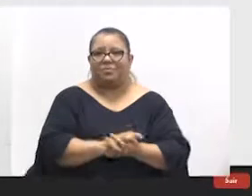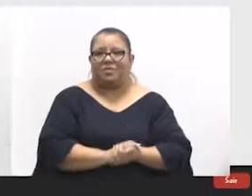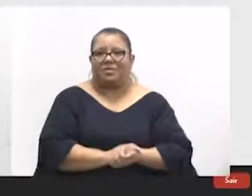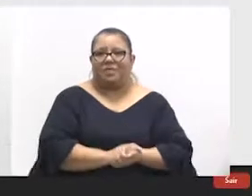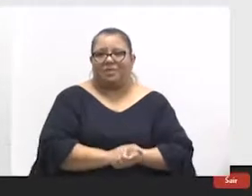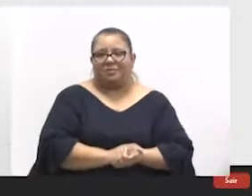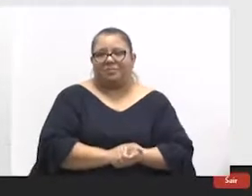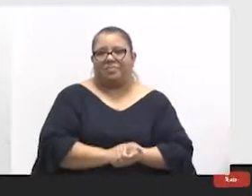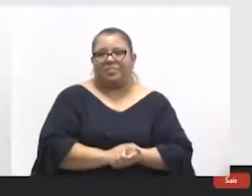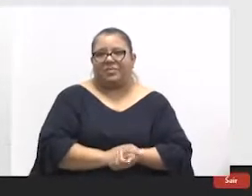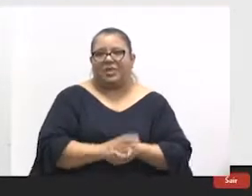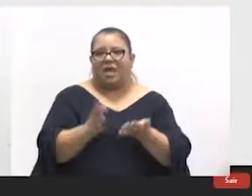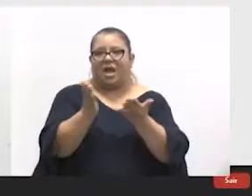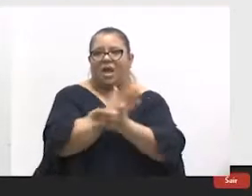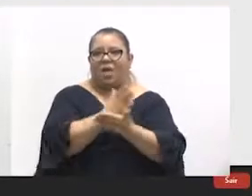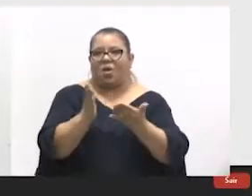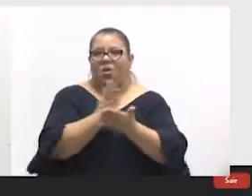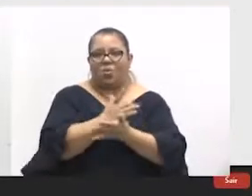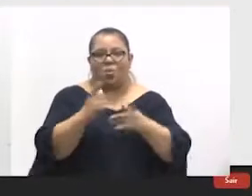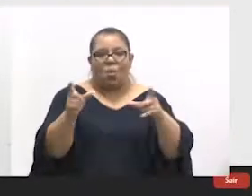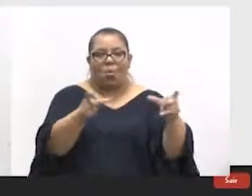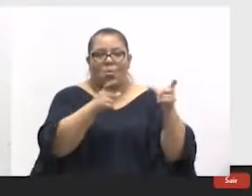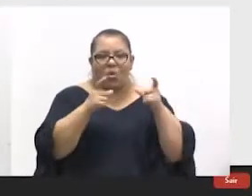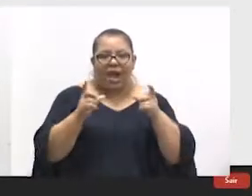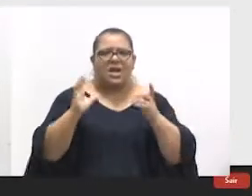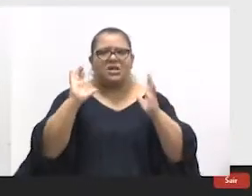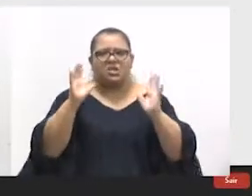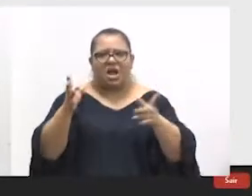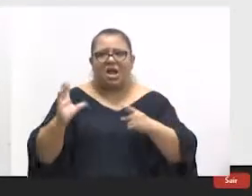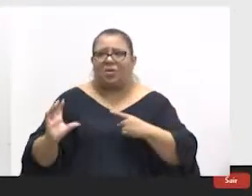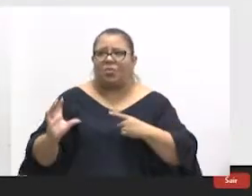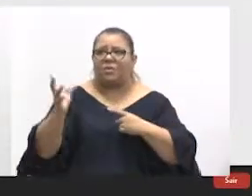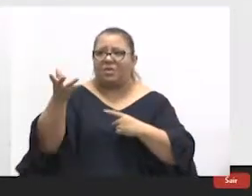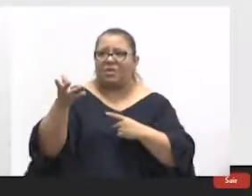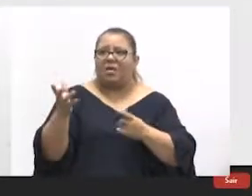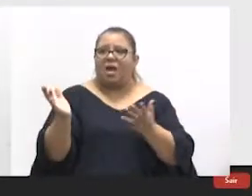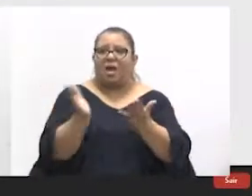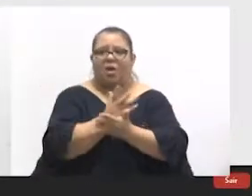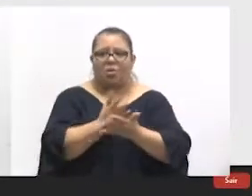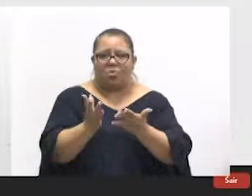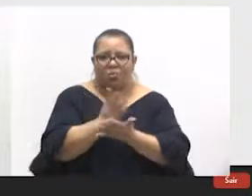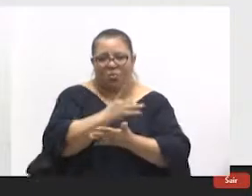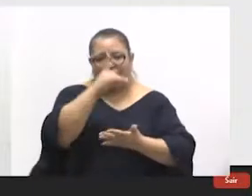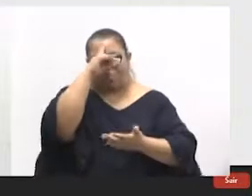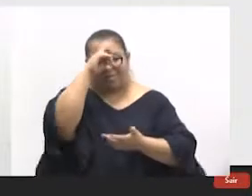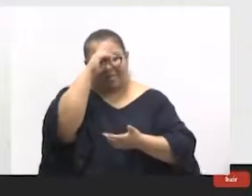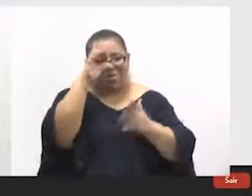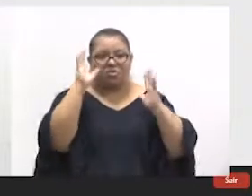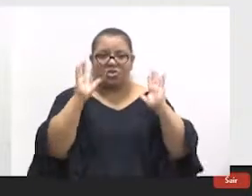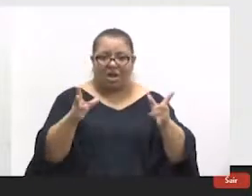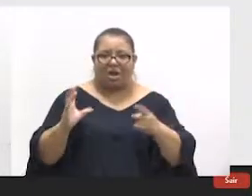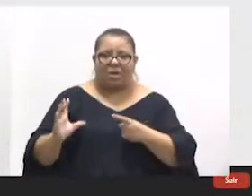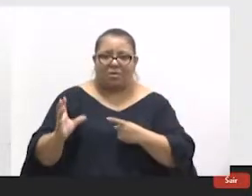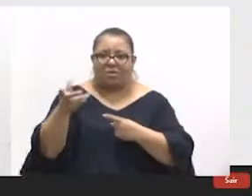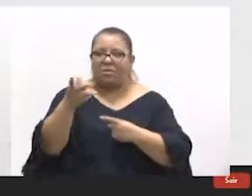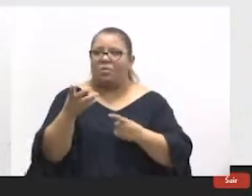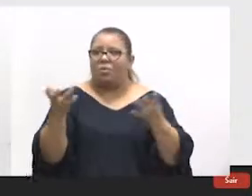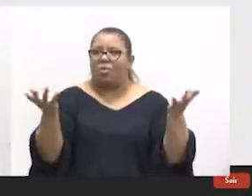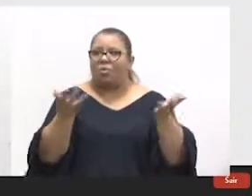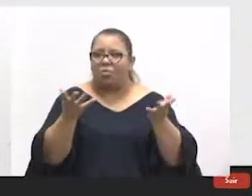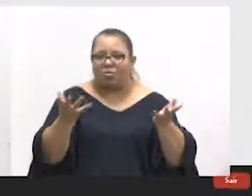que em alguns lugares já tem acontecido, né? Em alguns hospitais já tem acontecido. E isso tanto